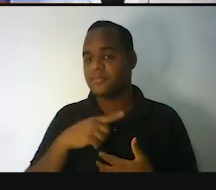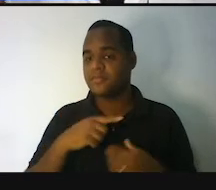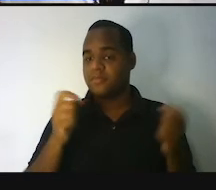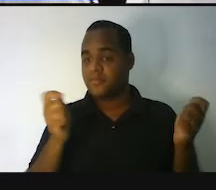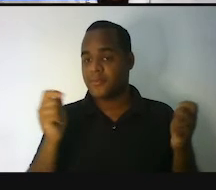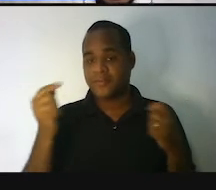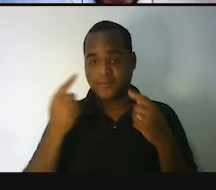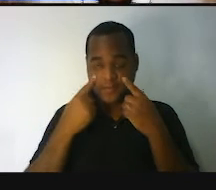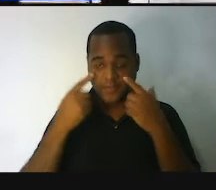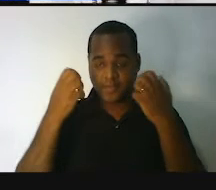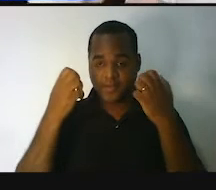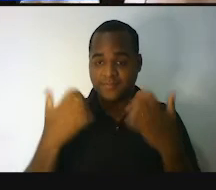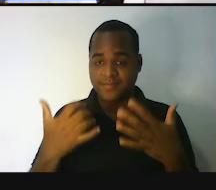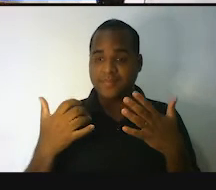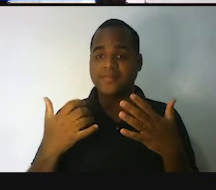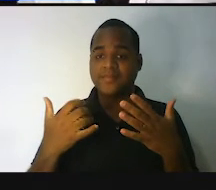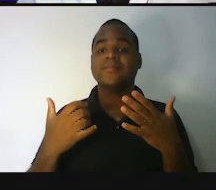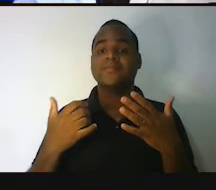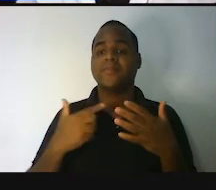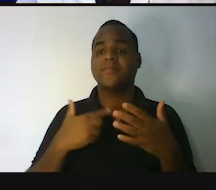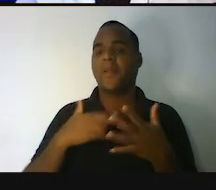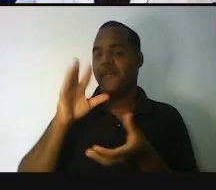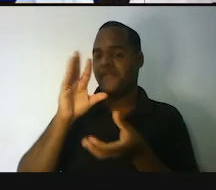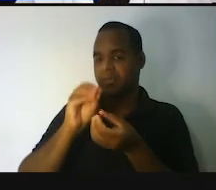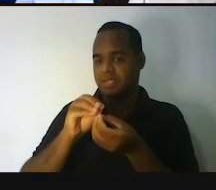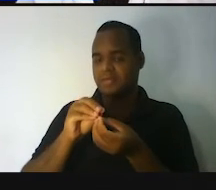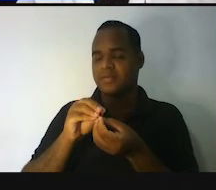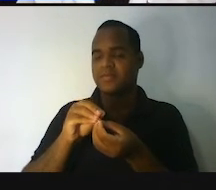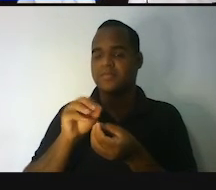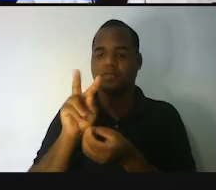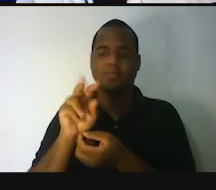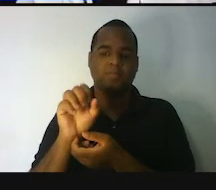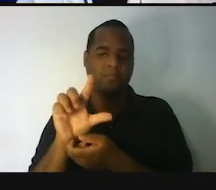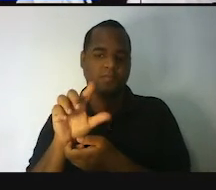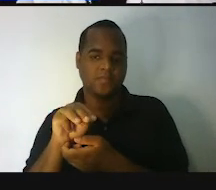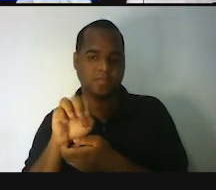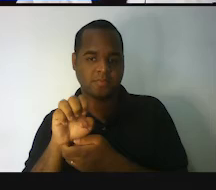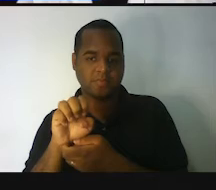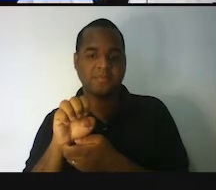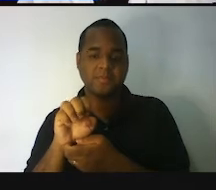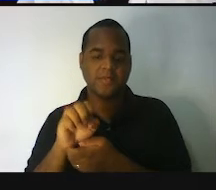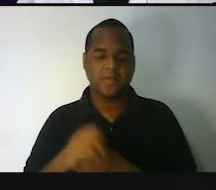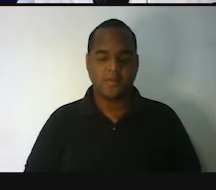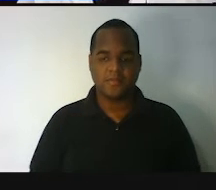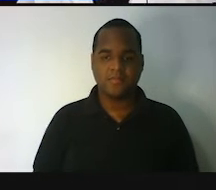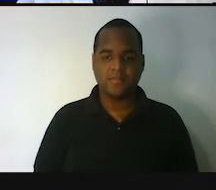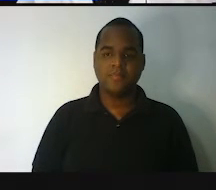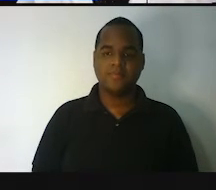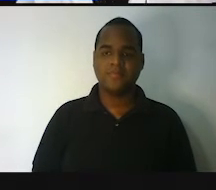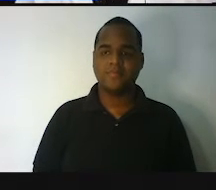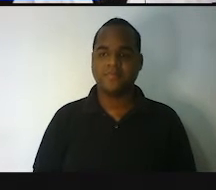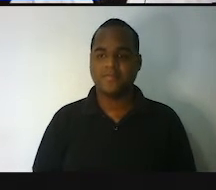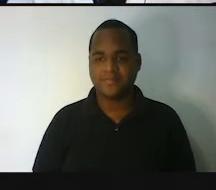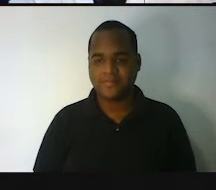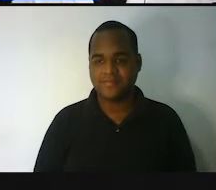agora exclusivamente para essa medida chamada volume. Tá bom? E